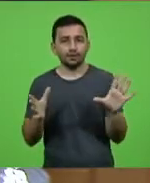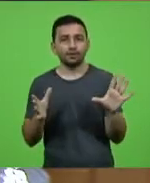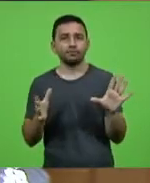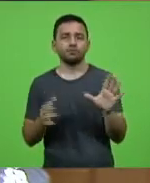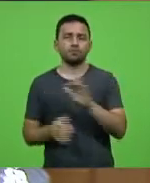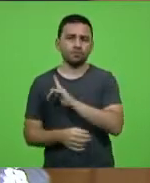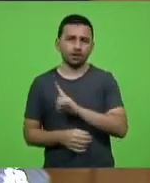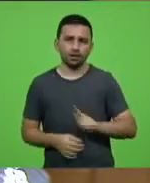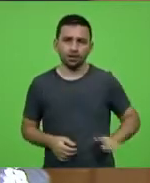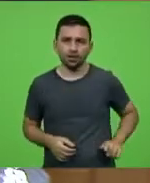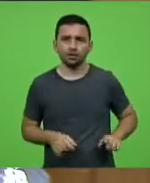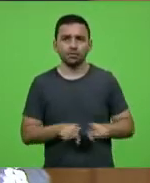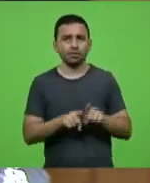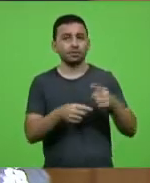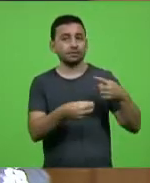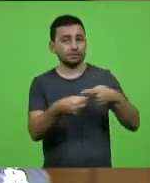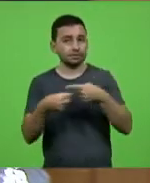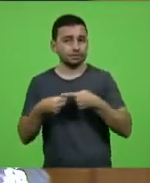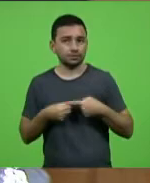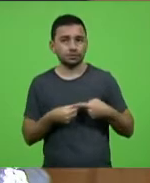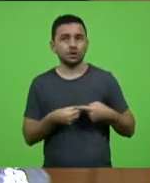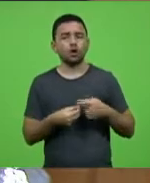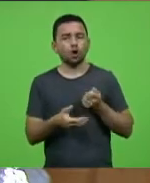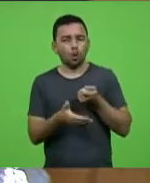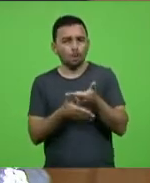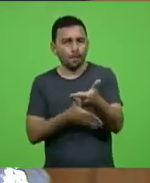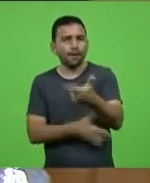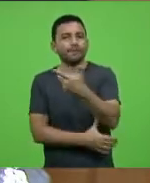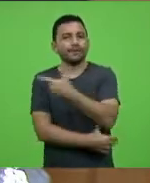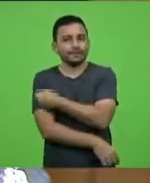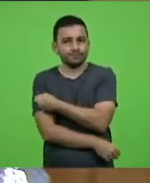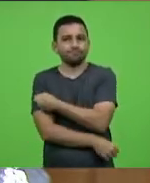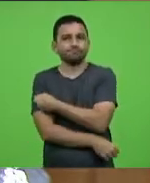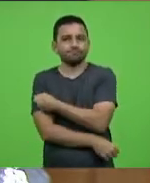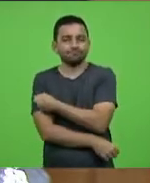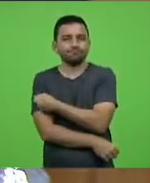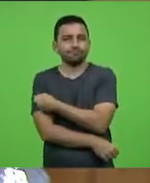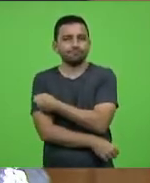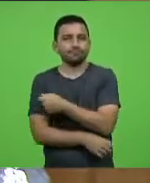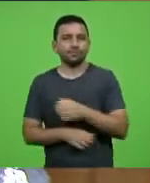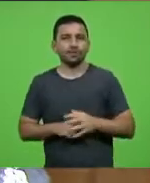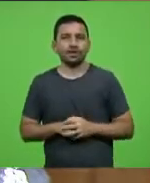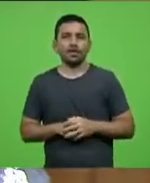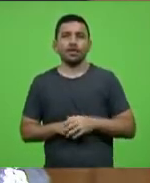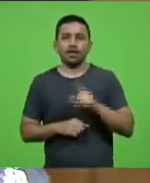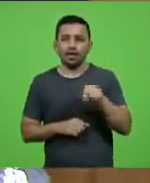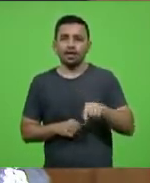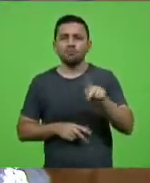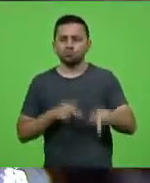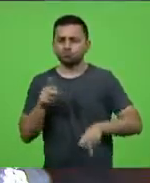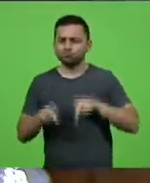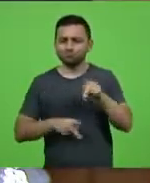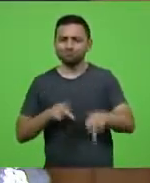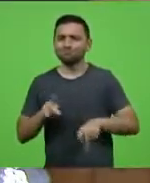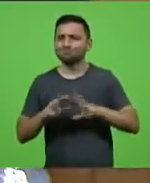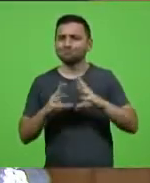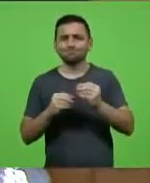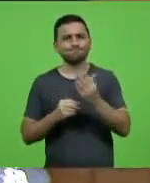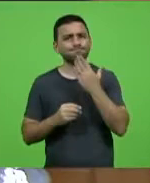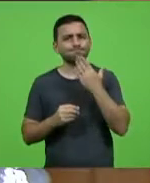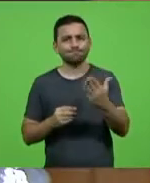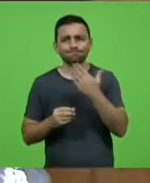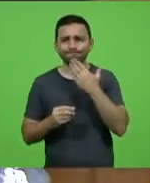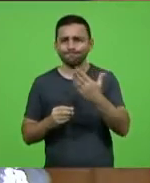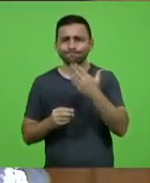e aos municípios a compra de vacina. E é o que a população hoje está